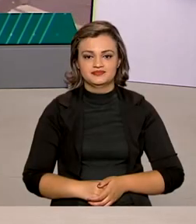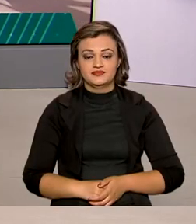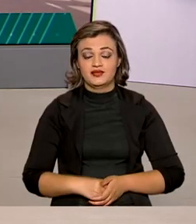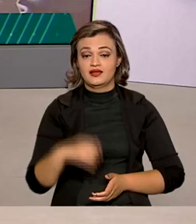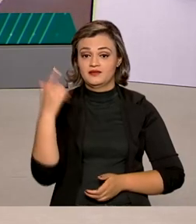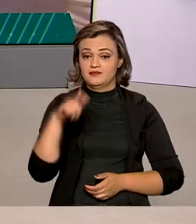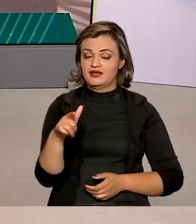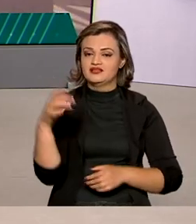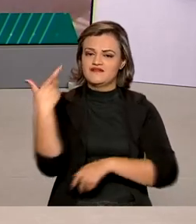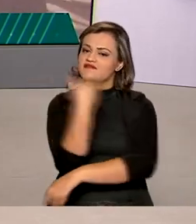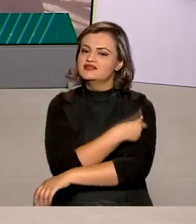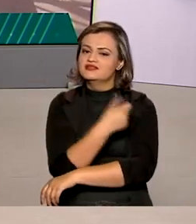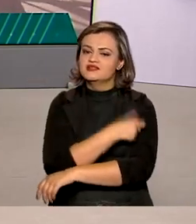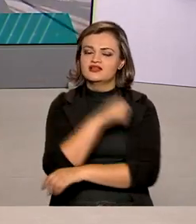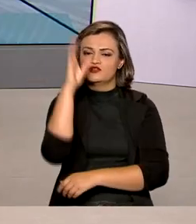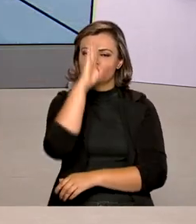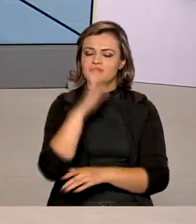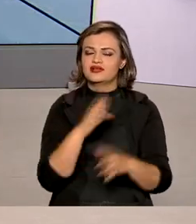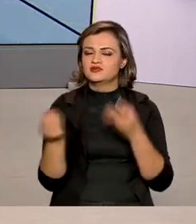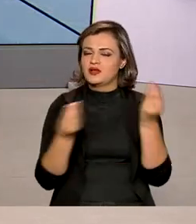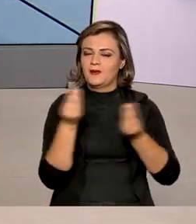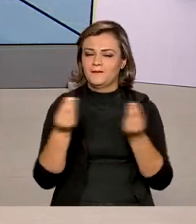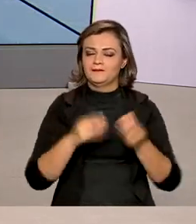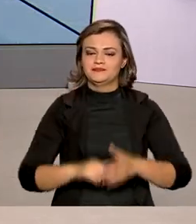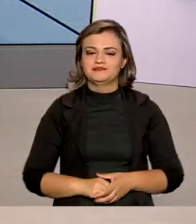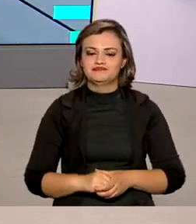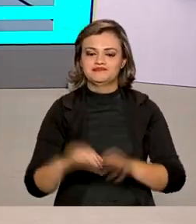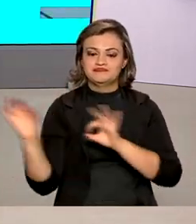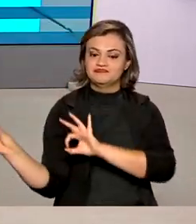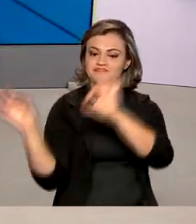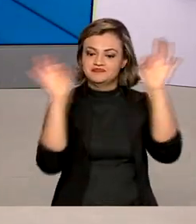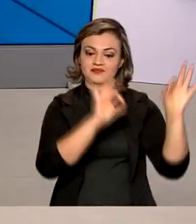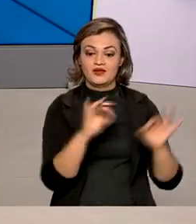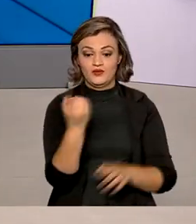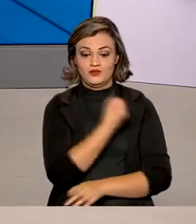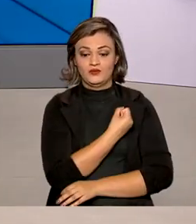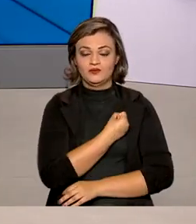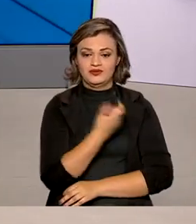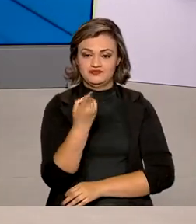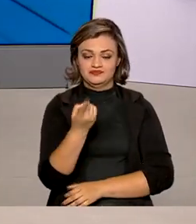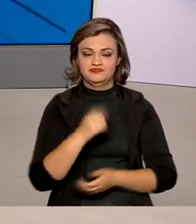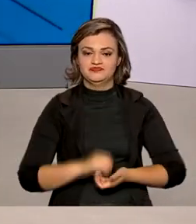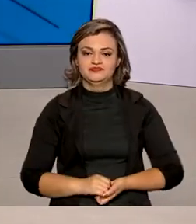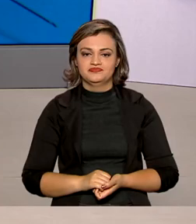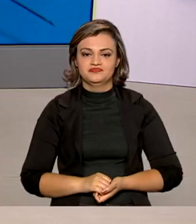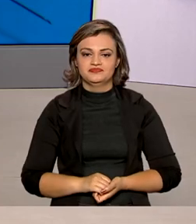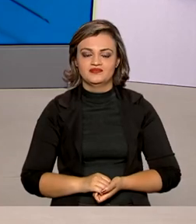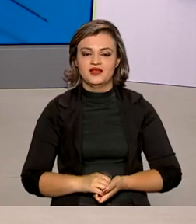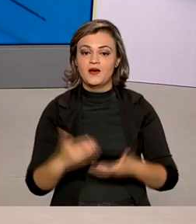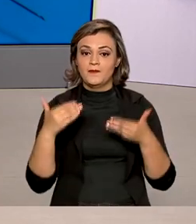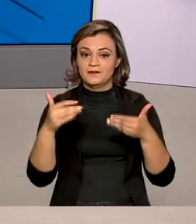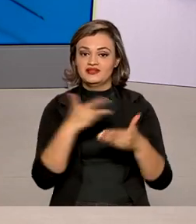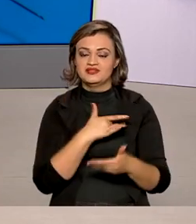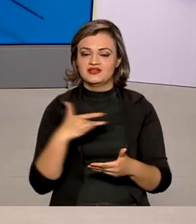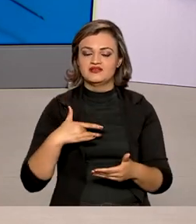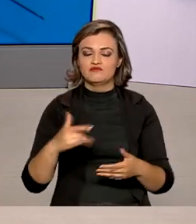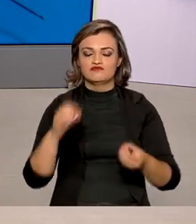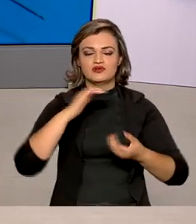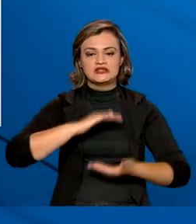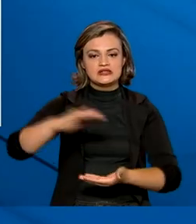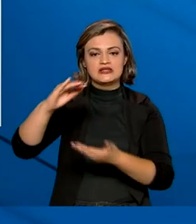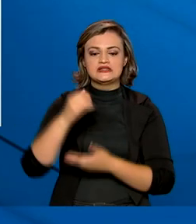Vamos ver como está a vacinação contra a Covid-19 no país, acompanhe então os números aqui no telão comigo. O Ministério da Saúde já